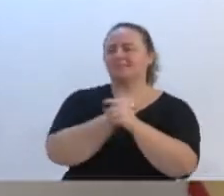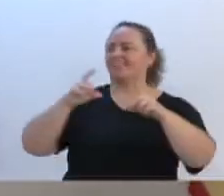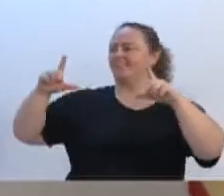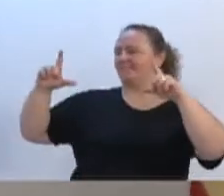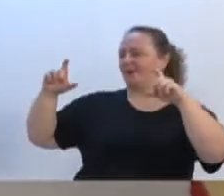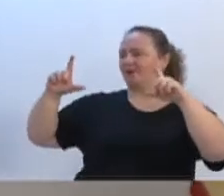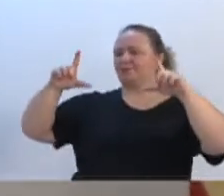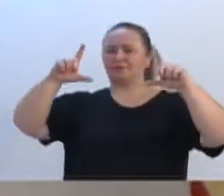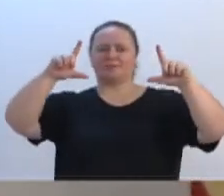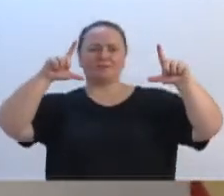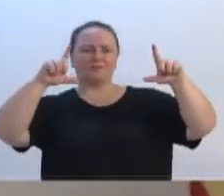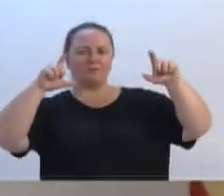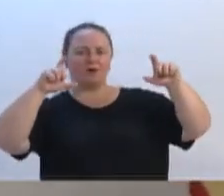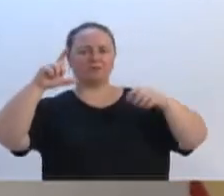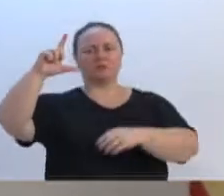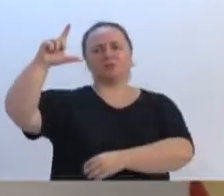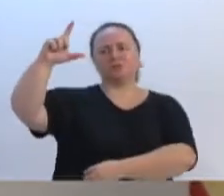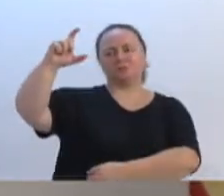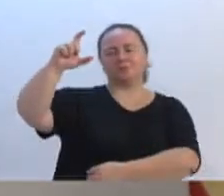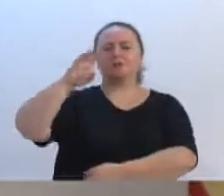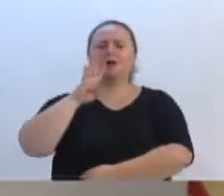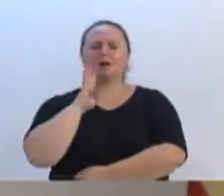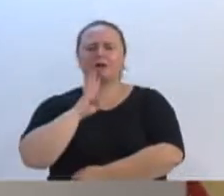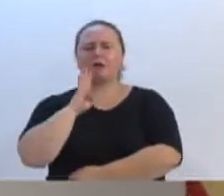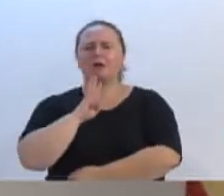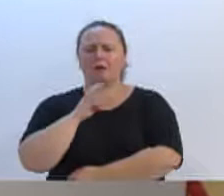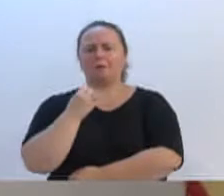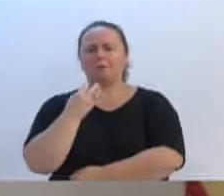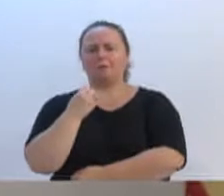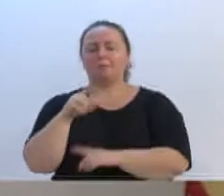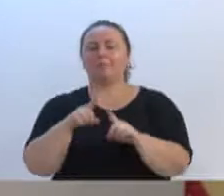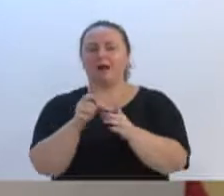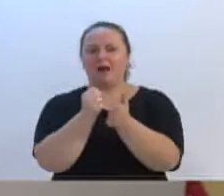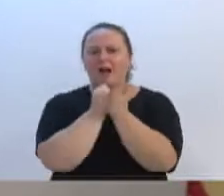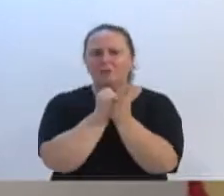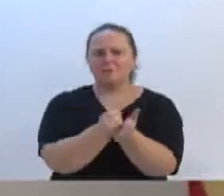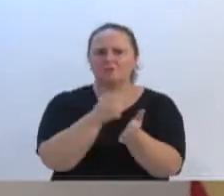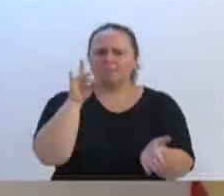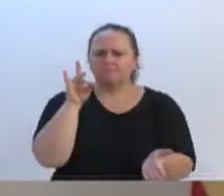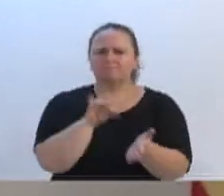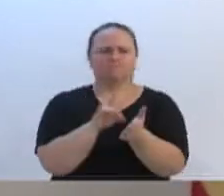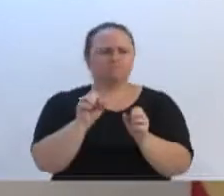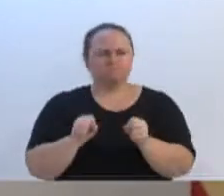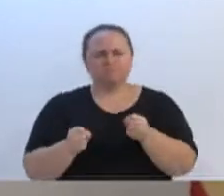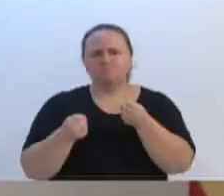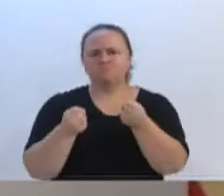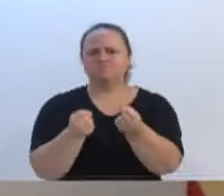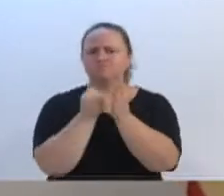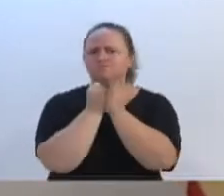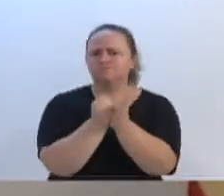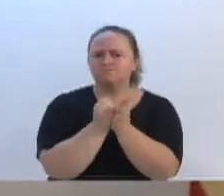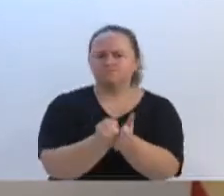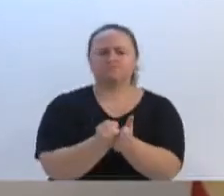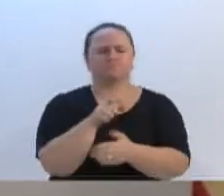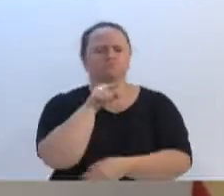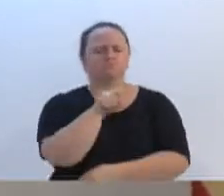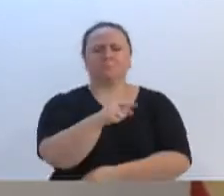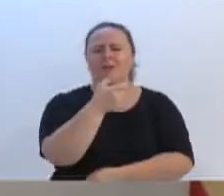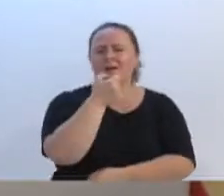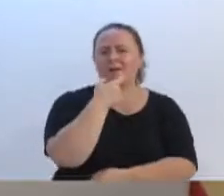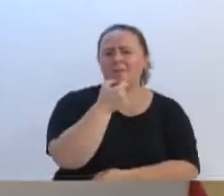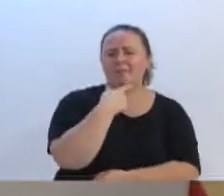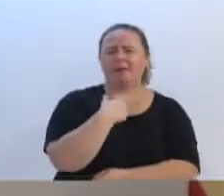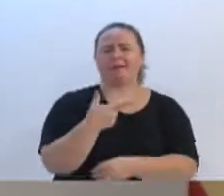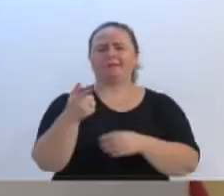Ações sociais, ajudando pessoas que precisam de verdade. Ajudando aquelas pessoas que precisam de um remédio, que precisam de um médico, que